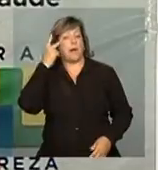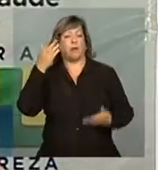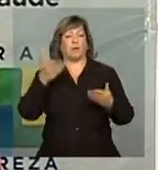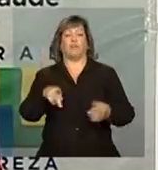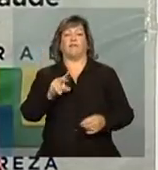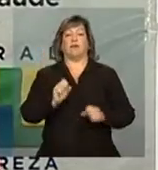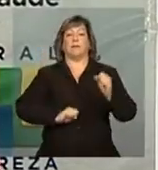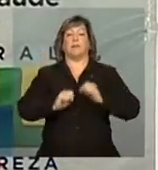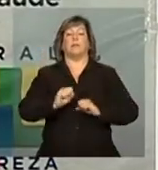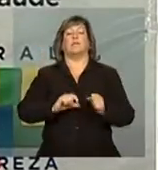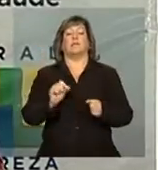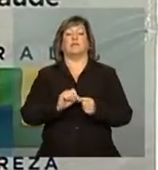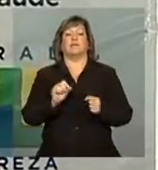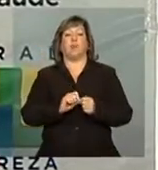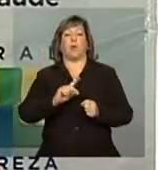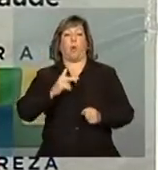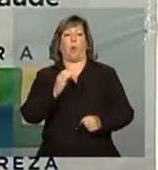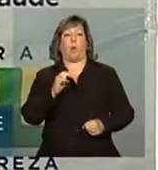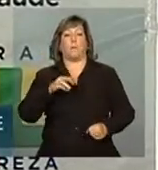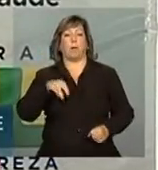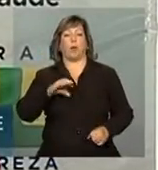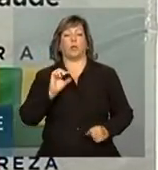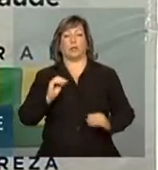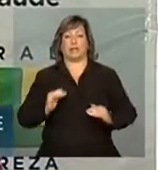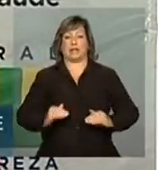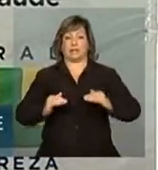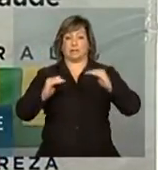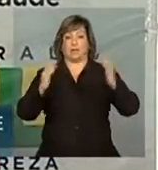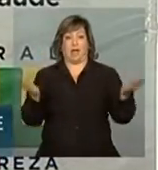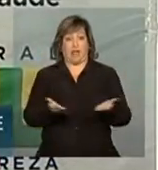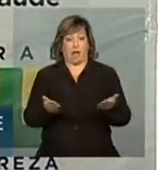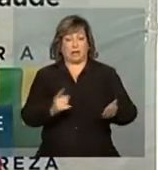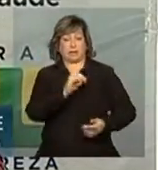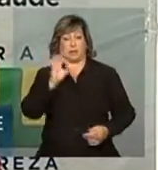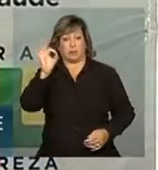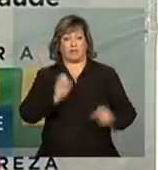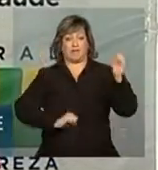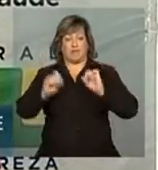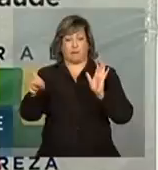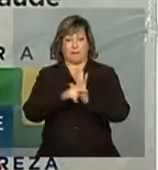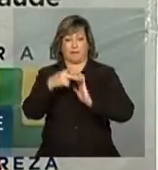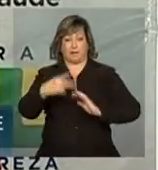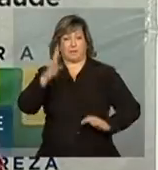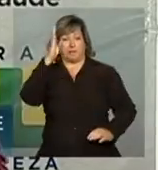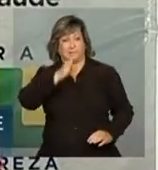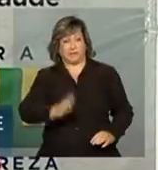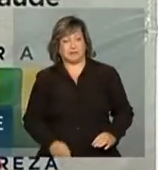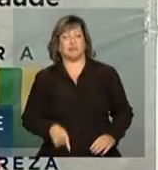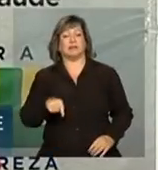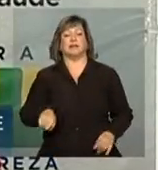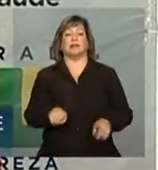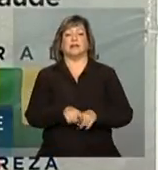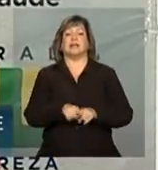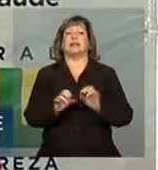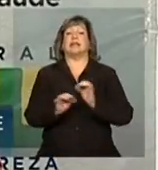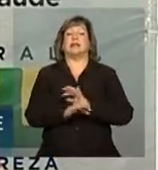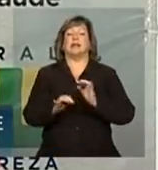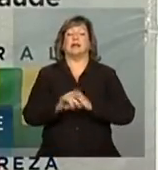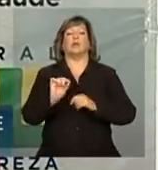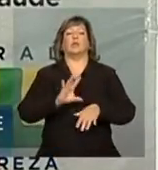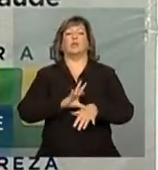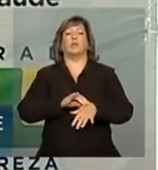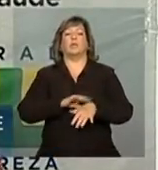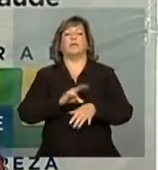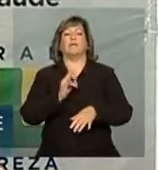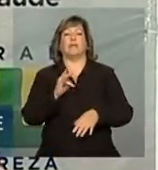o Hormônio do Crescimento, agora com produção 100% nacional, além de um medicamento usado para o tratamento de doenças